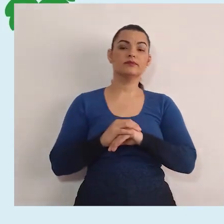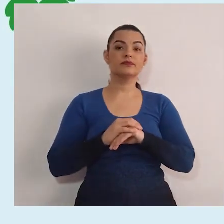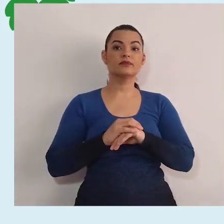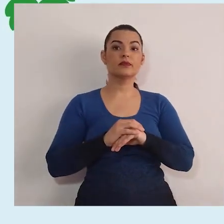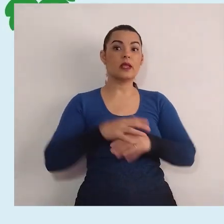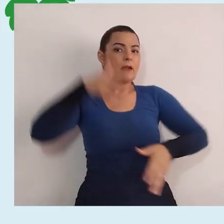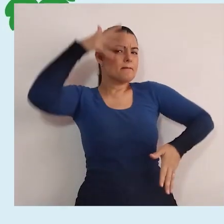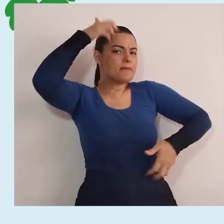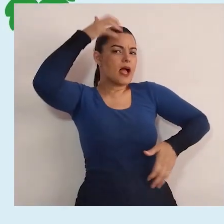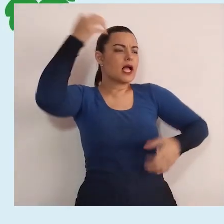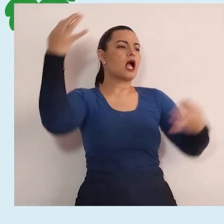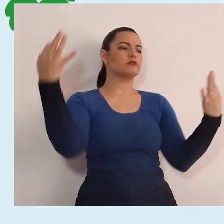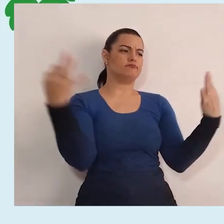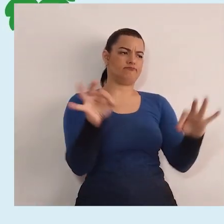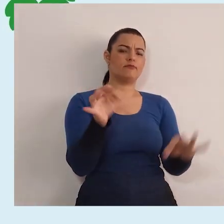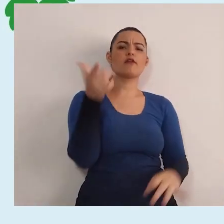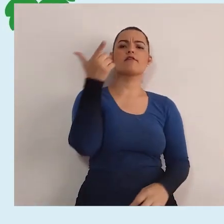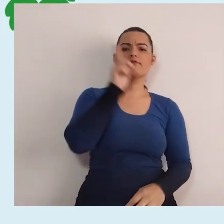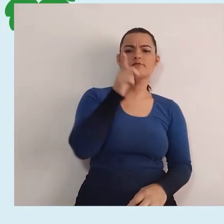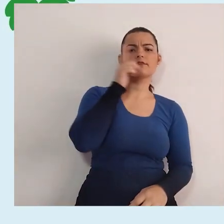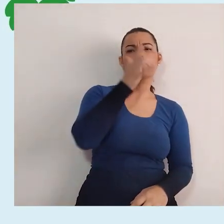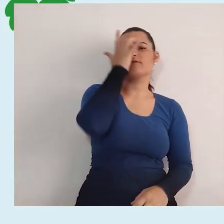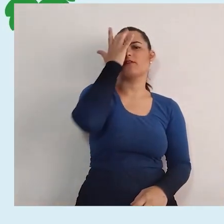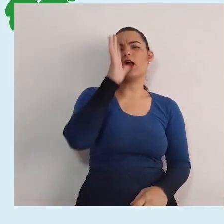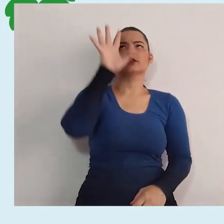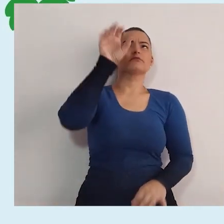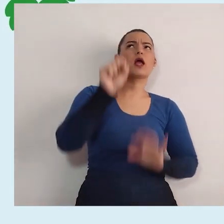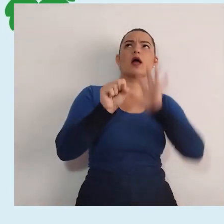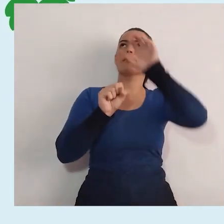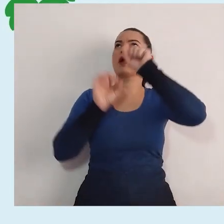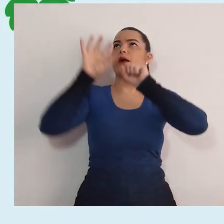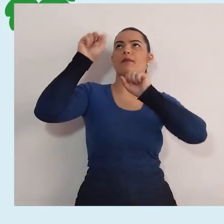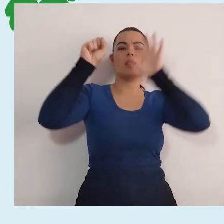macaco tem muita habilidade para isso.